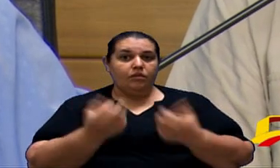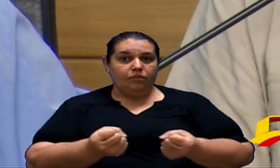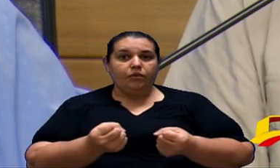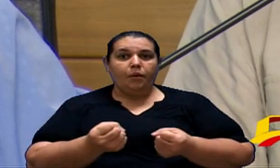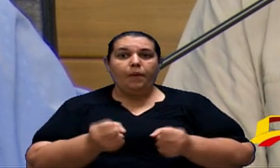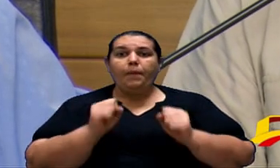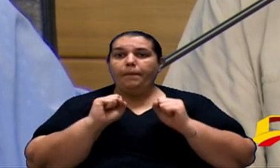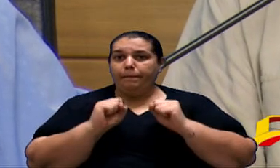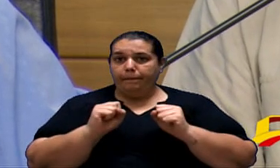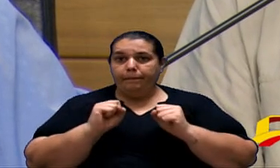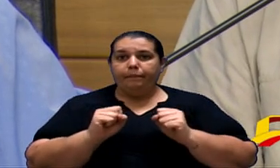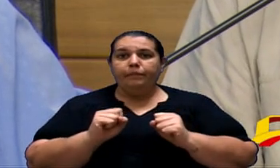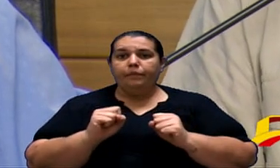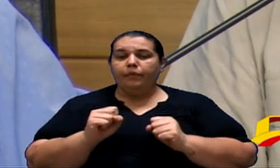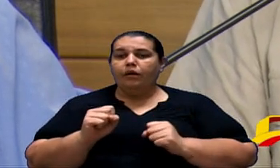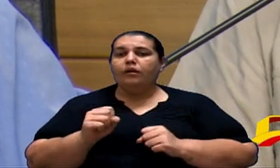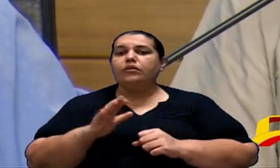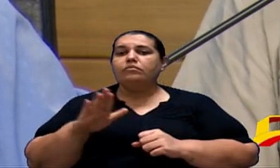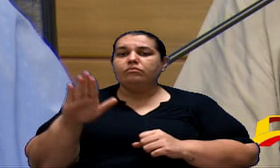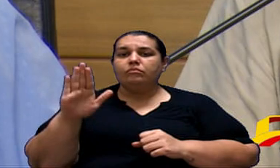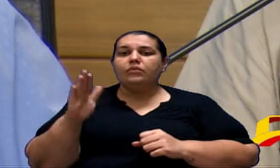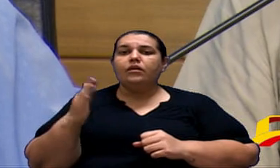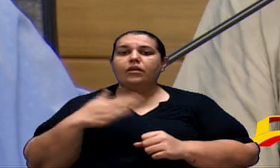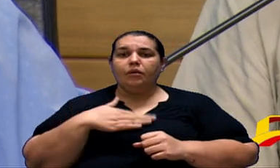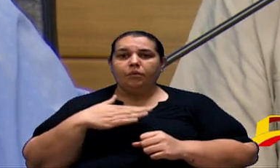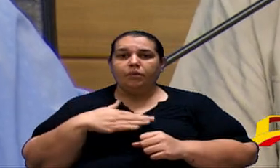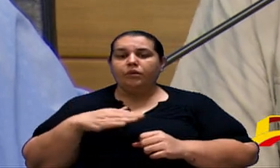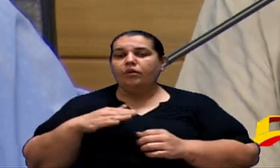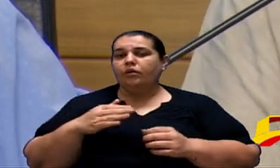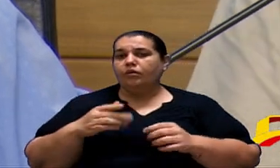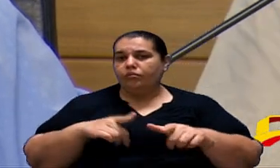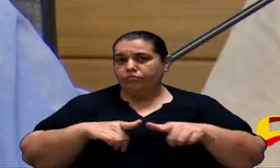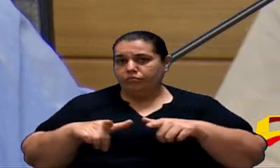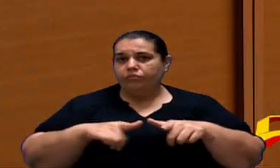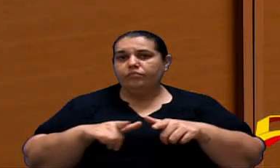contar aqui em Sorcavo com a bancada do Partido dos Trabalhadores é isso presidente